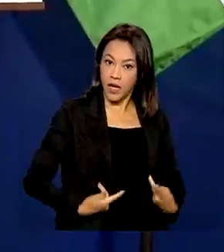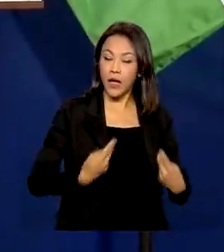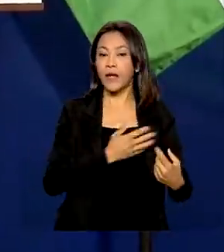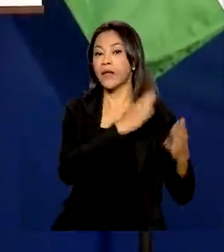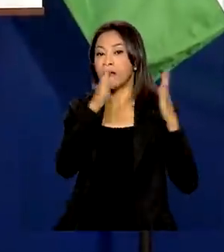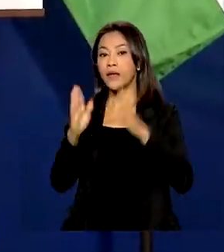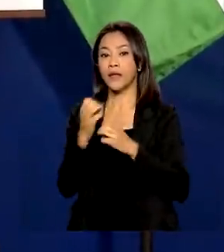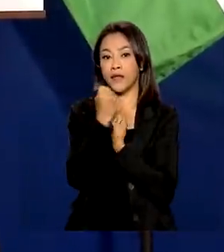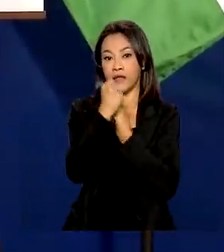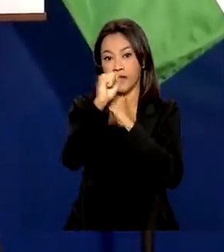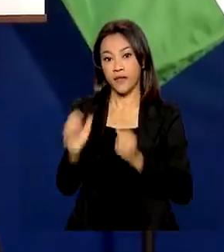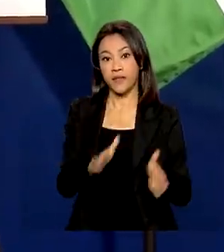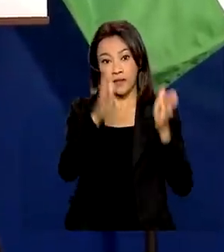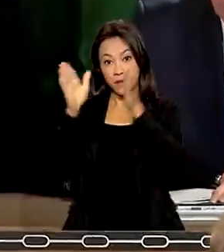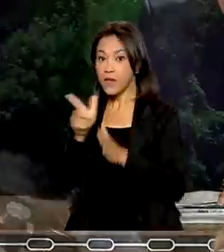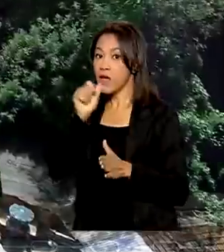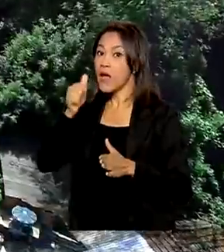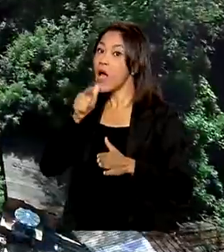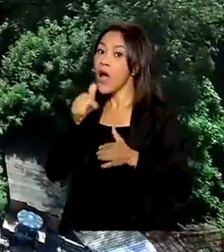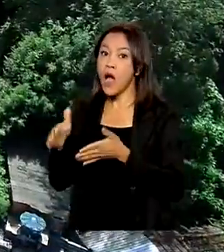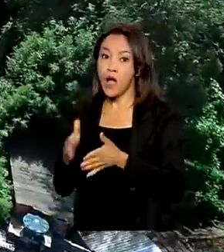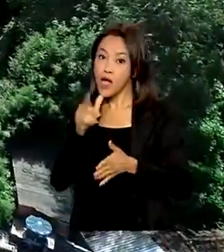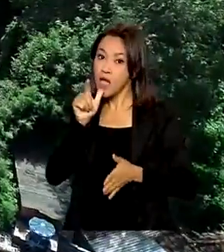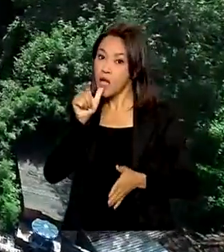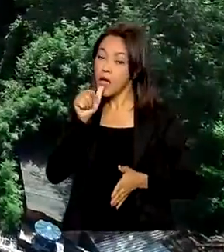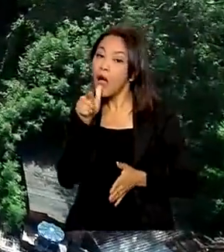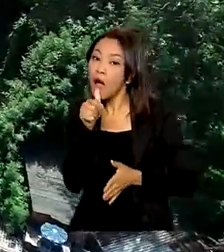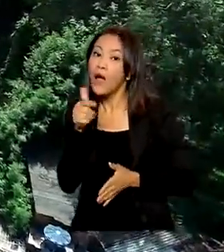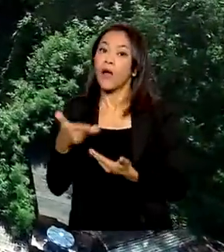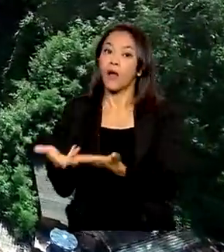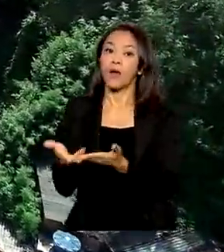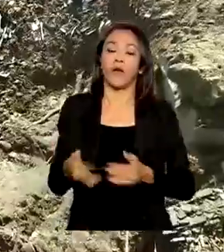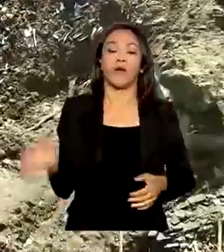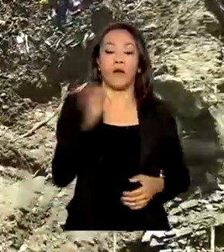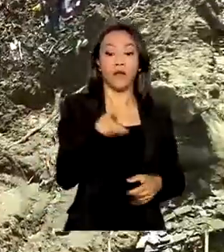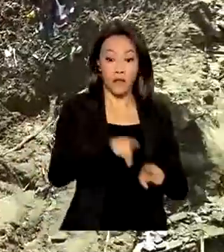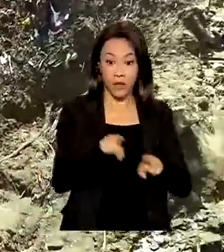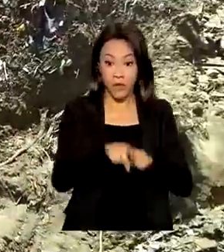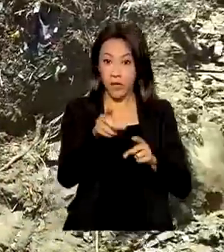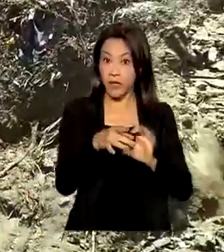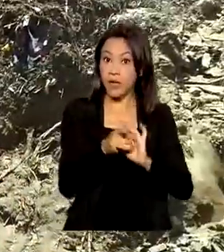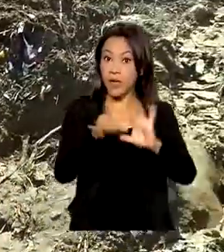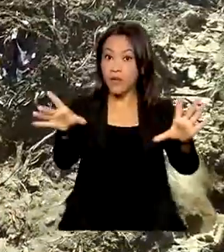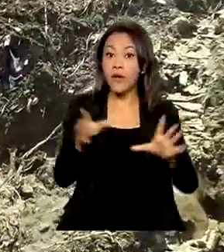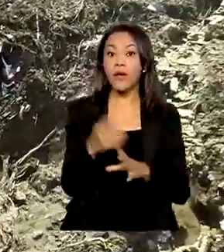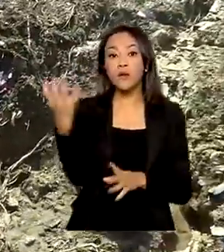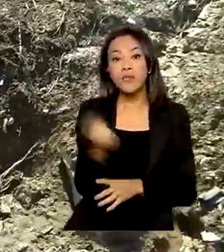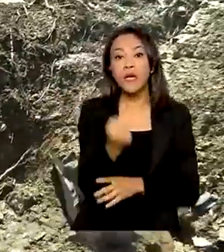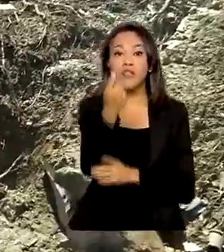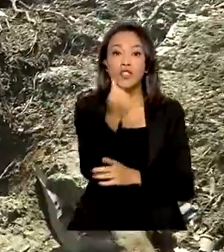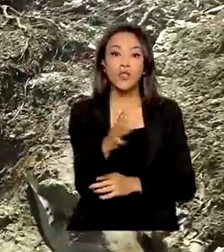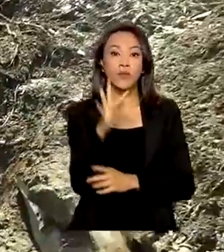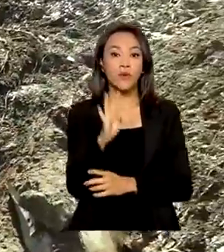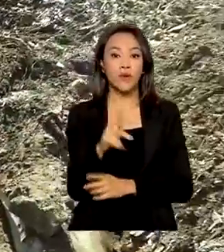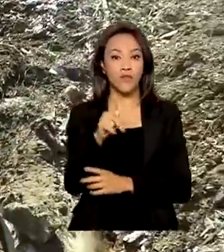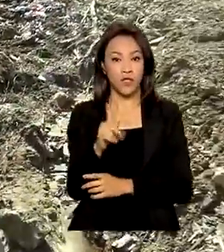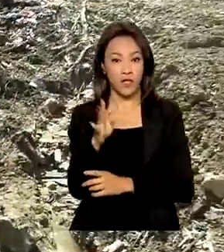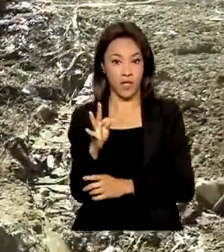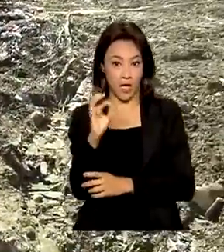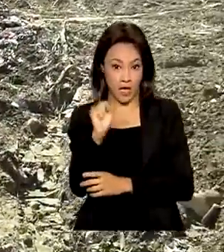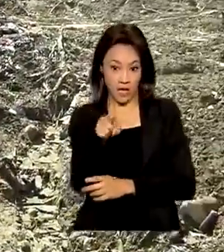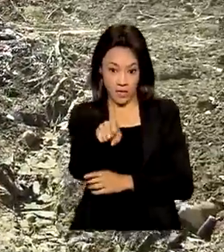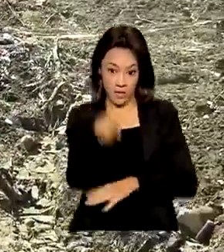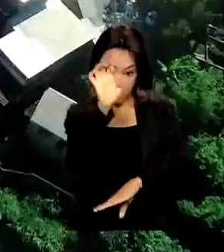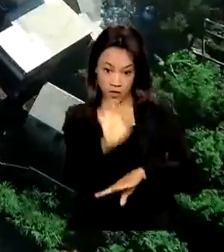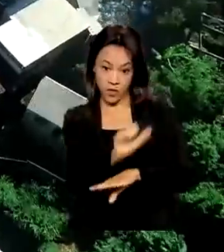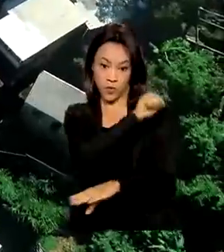e de recursos hídricos. Governo Federal libera saque e calamidade do FGTS à população de Petrópolis e envia